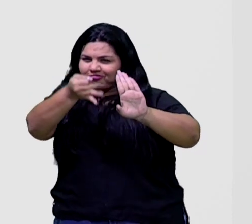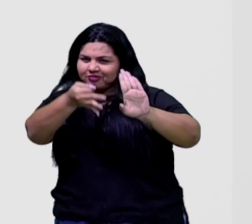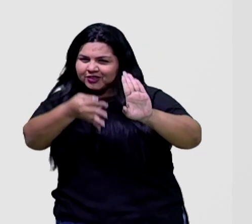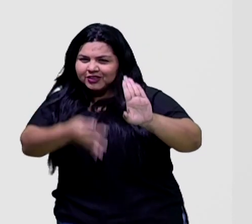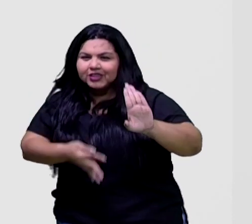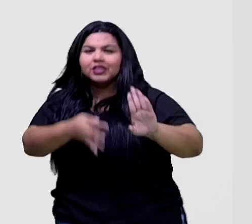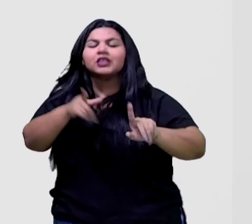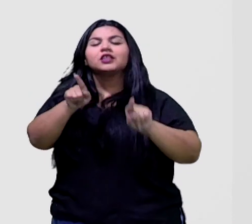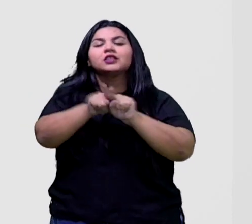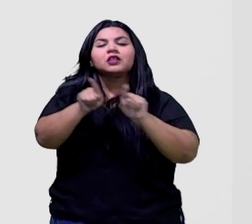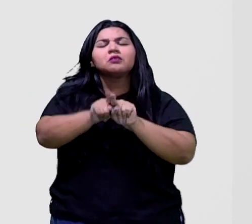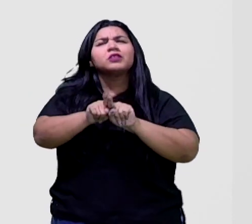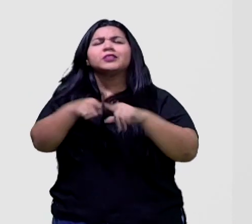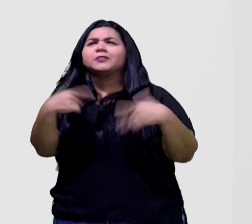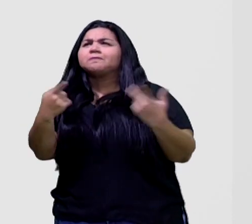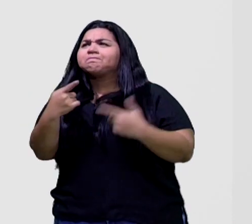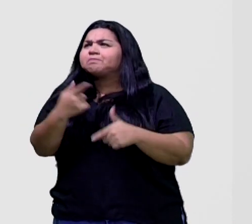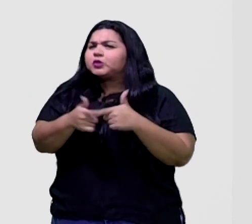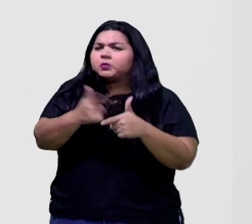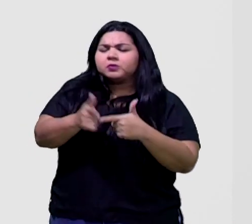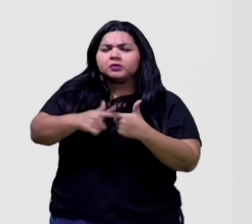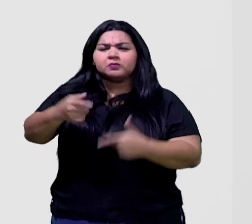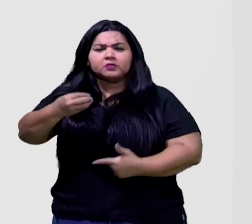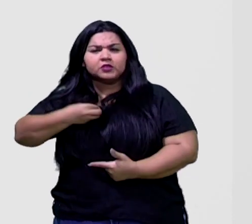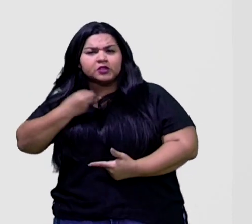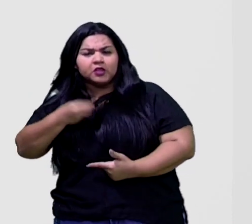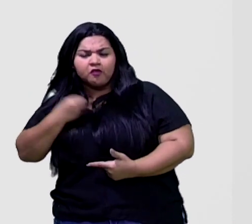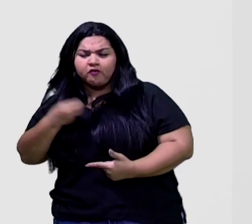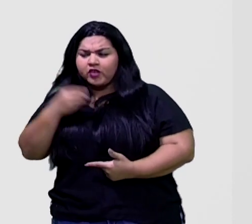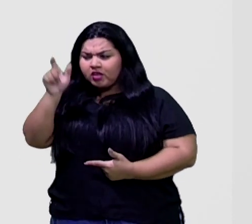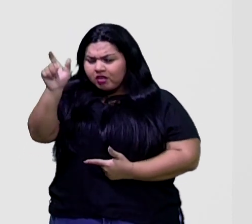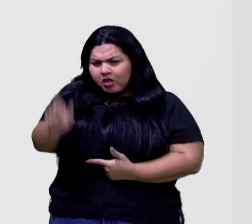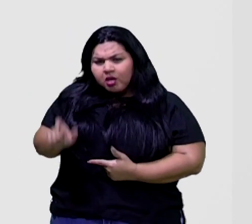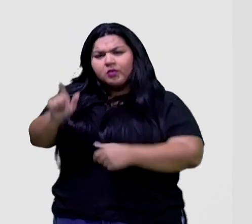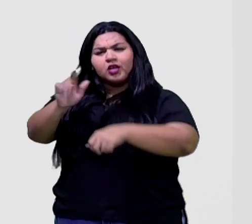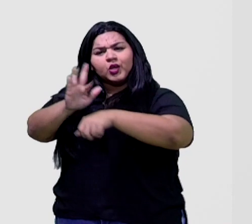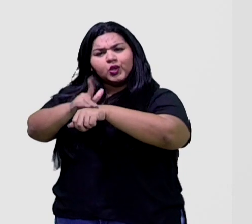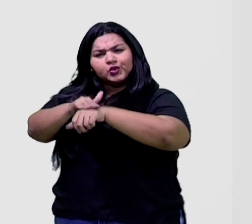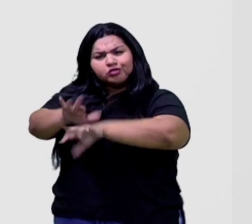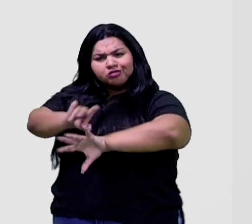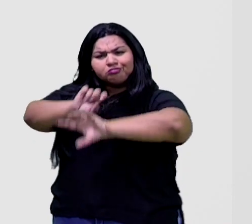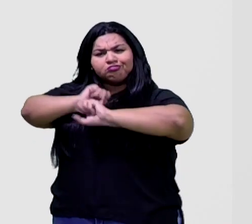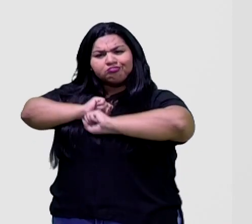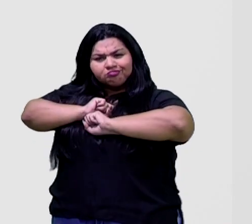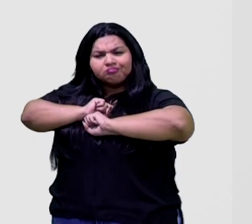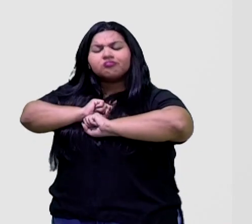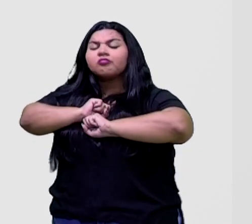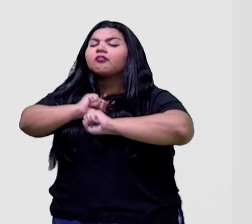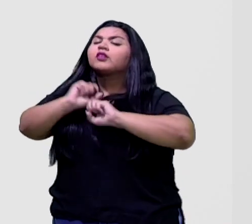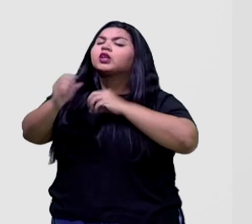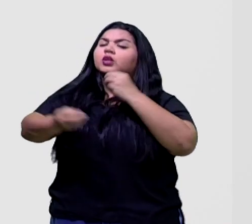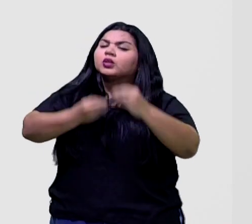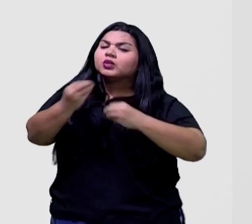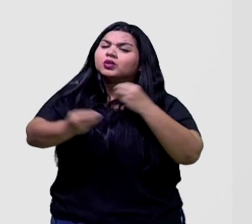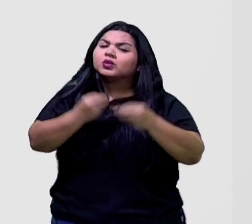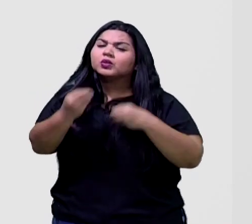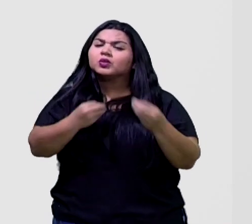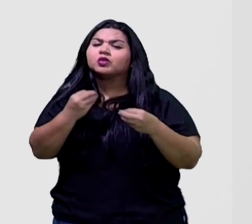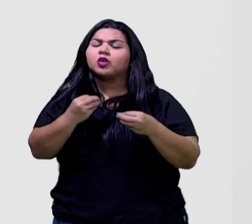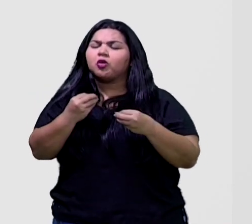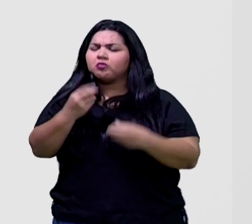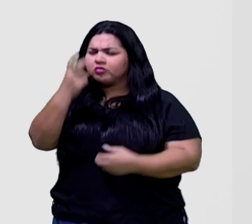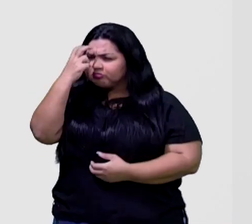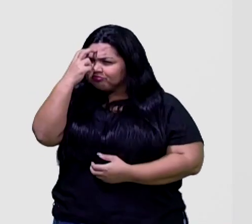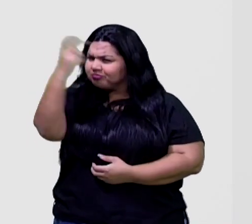drama da vida, não é? Do personagem em relação a essa doença que ele enfrenta, não é? E de como ele é realmente